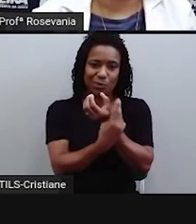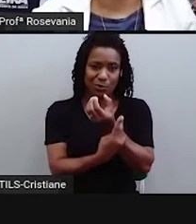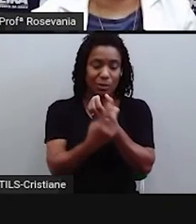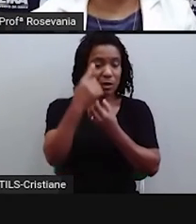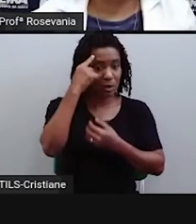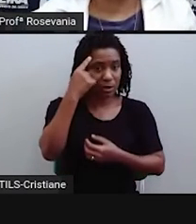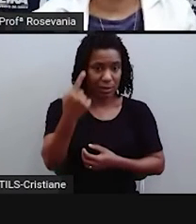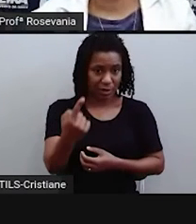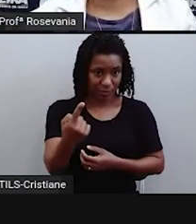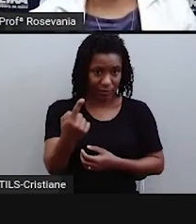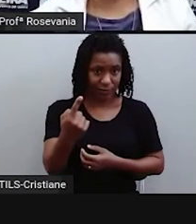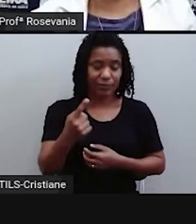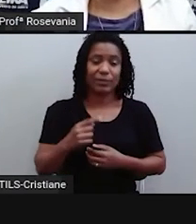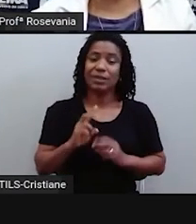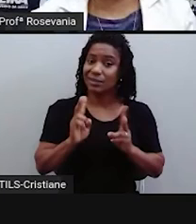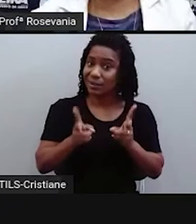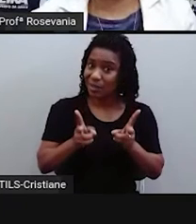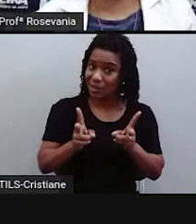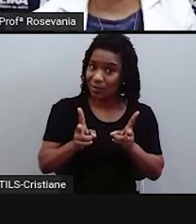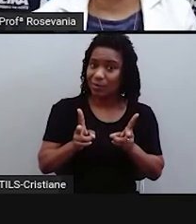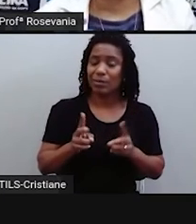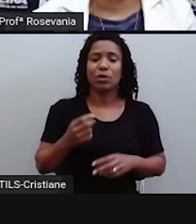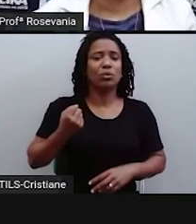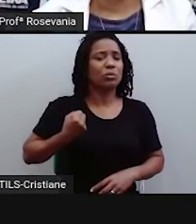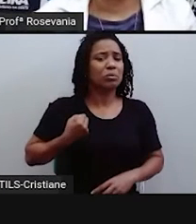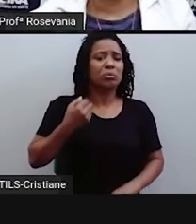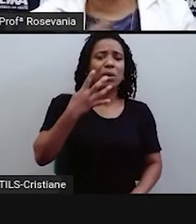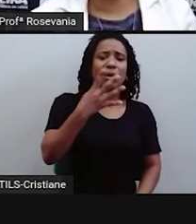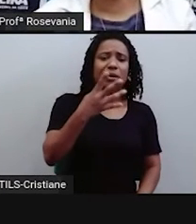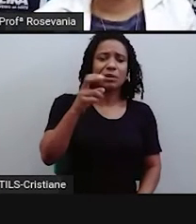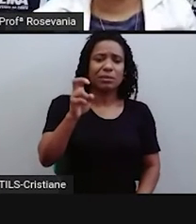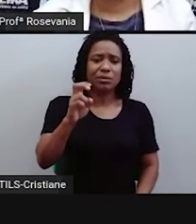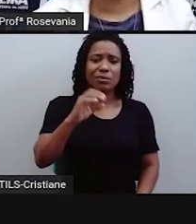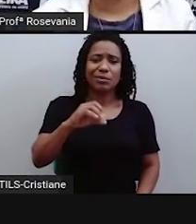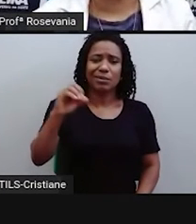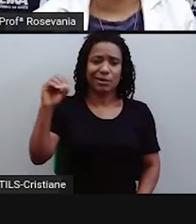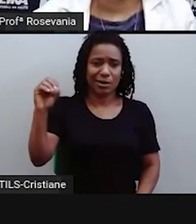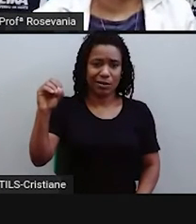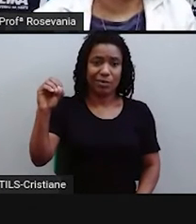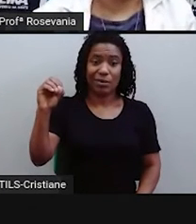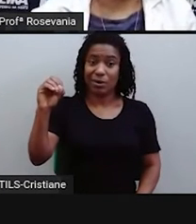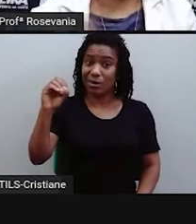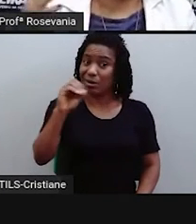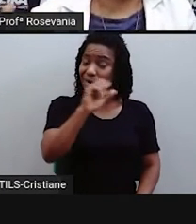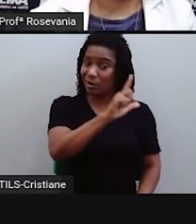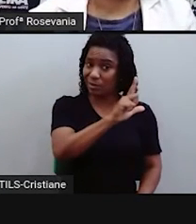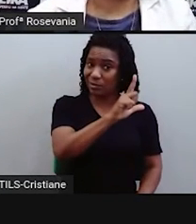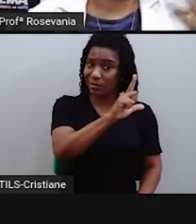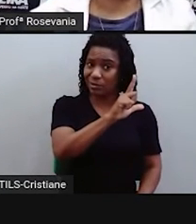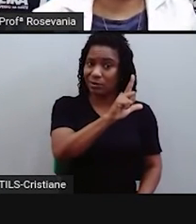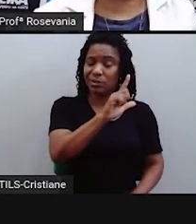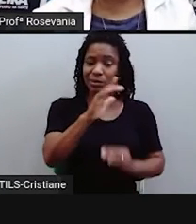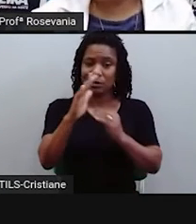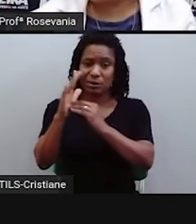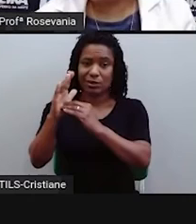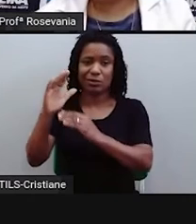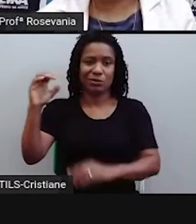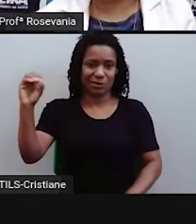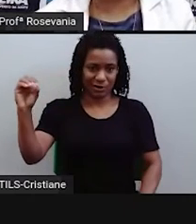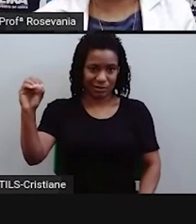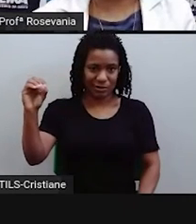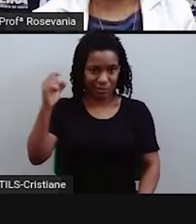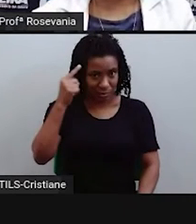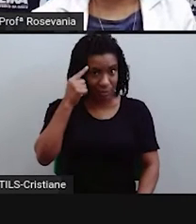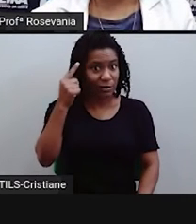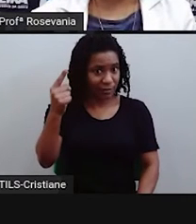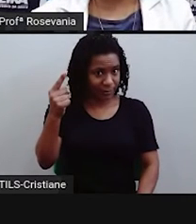graus leste. Eu, a informação sempre vem nessa ordem aí, primeiro paralelo e depois meridiano,